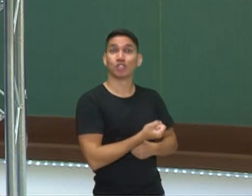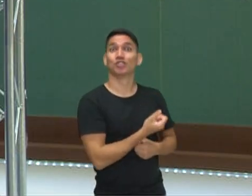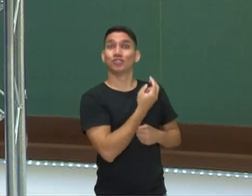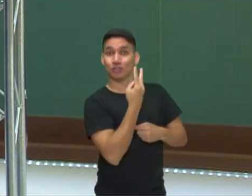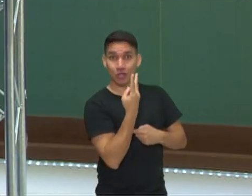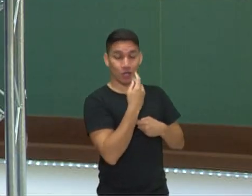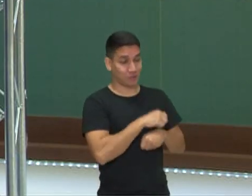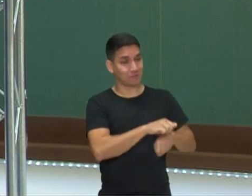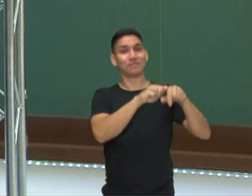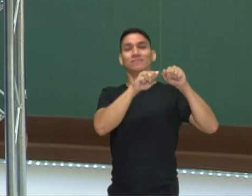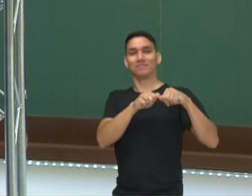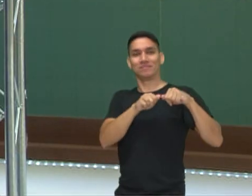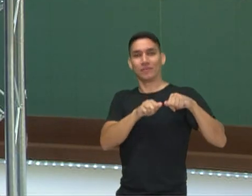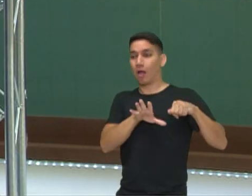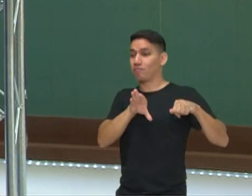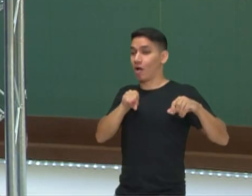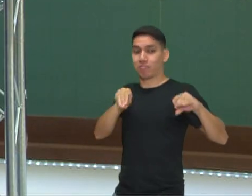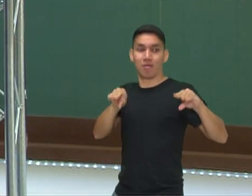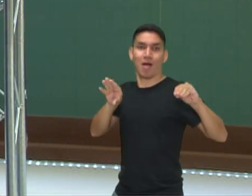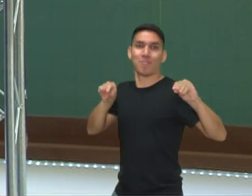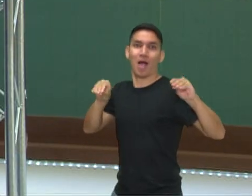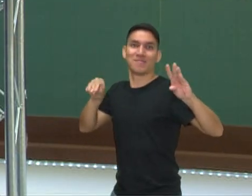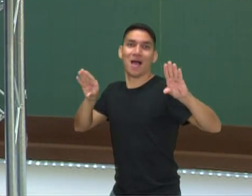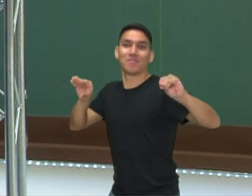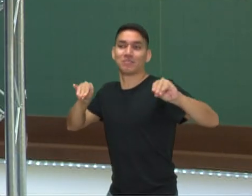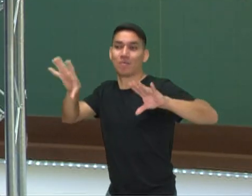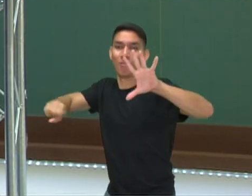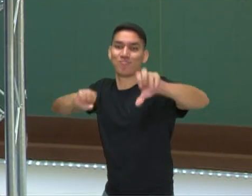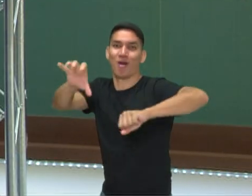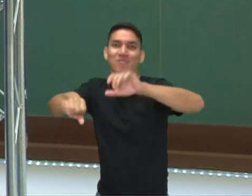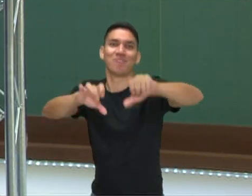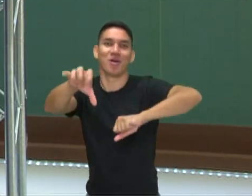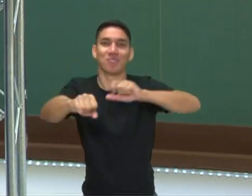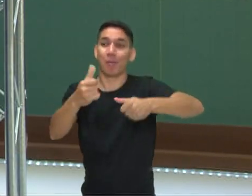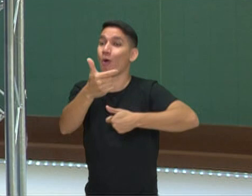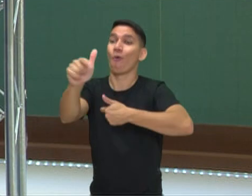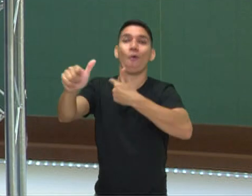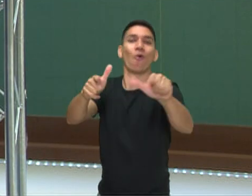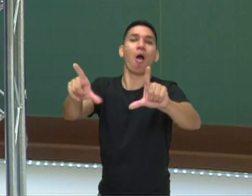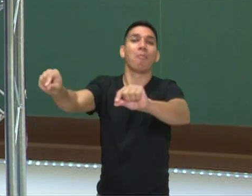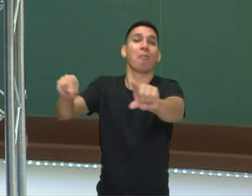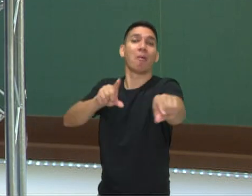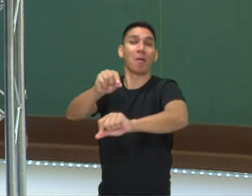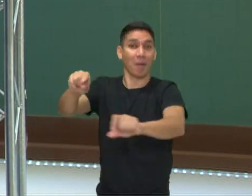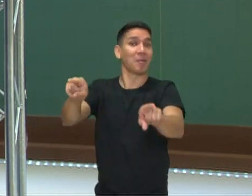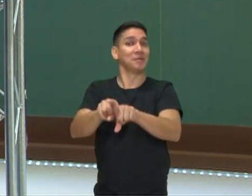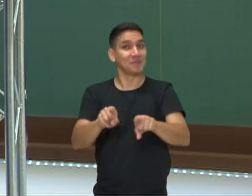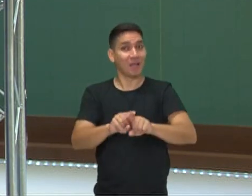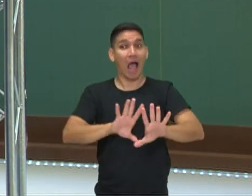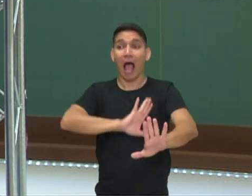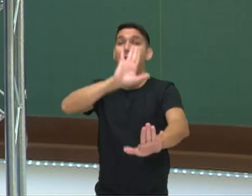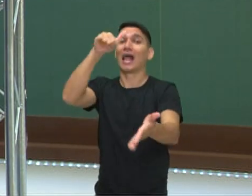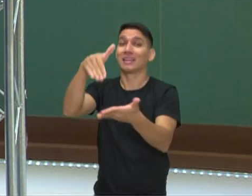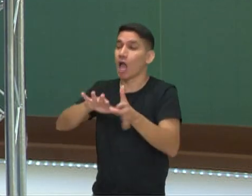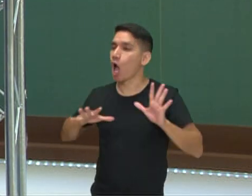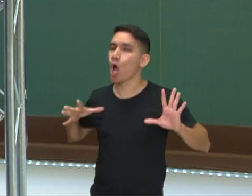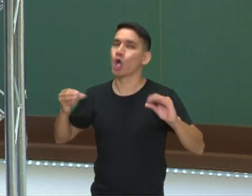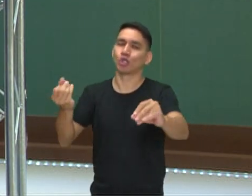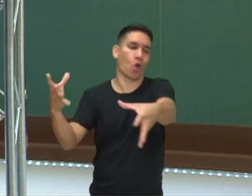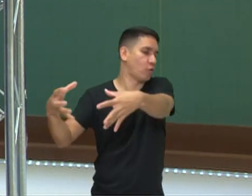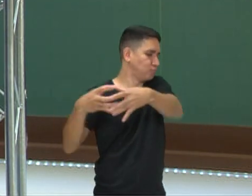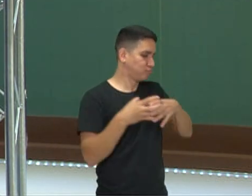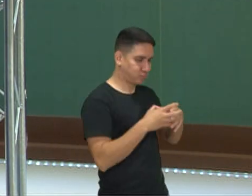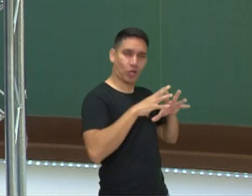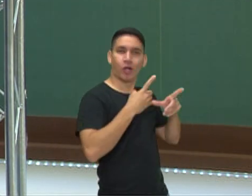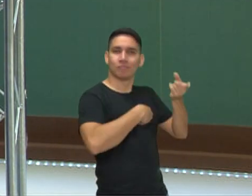filhotes de gavião. E esses filhotes vão ajudar a pegar as outras pássaros. Até todos se transformarem